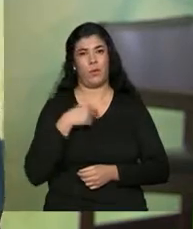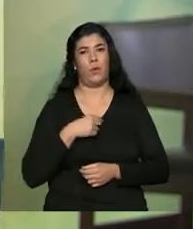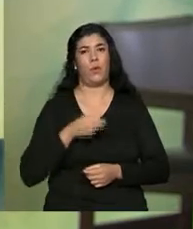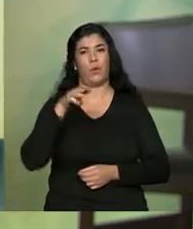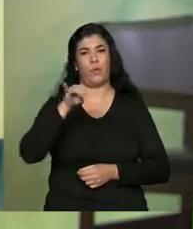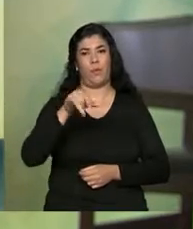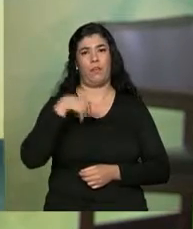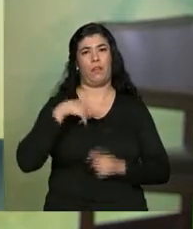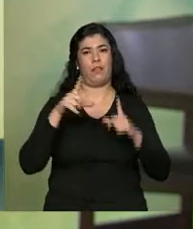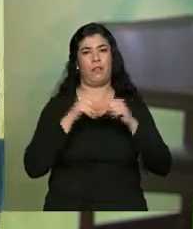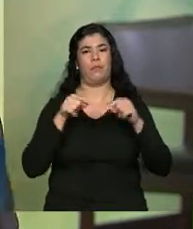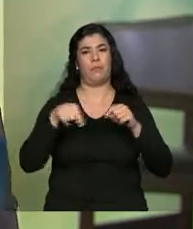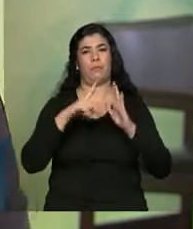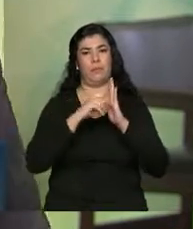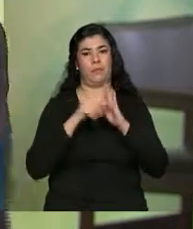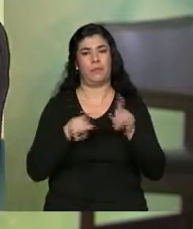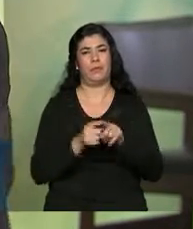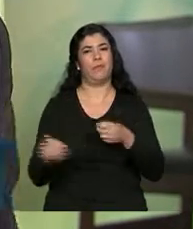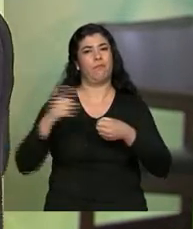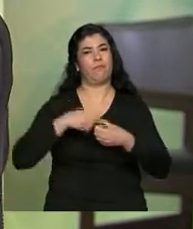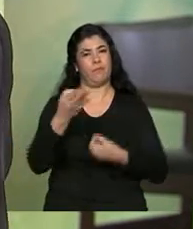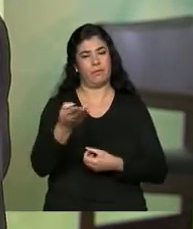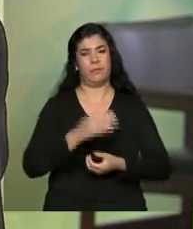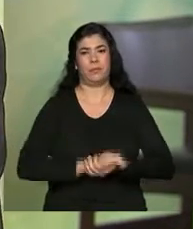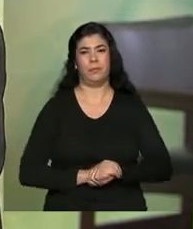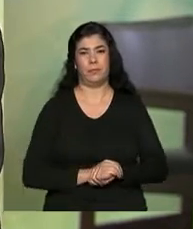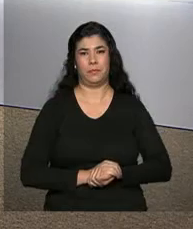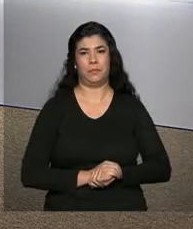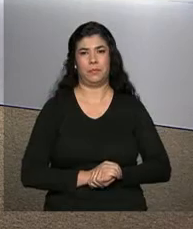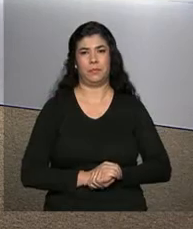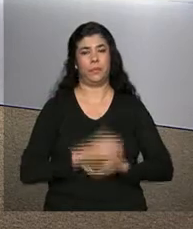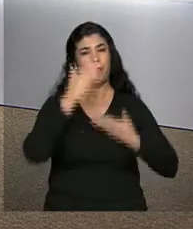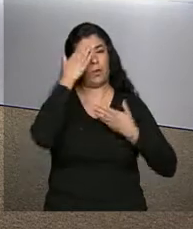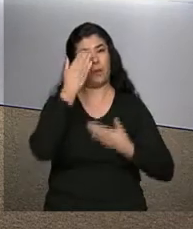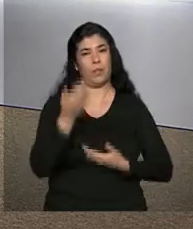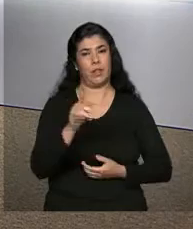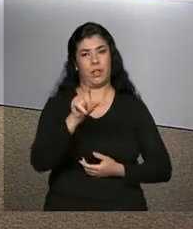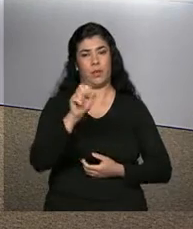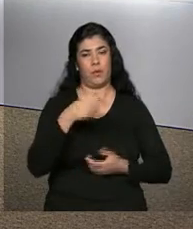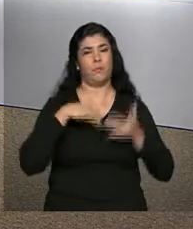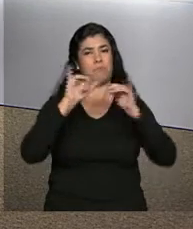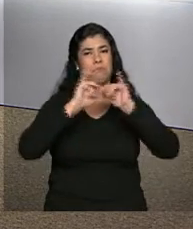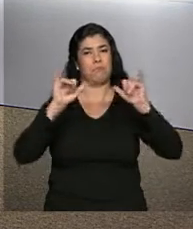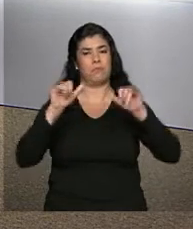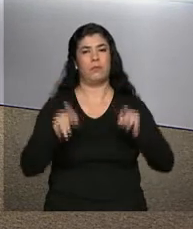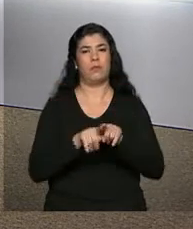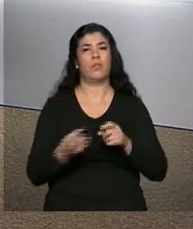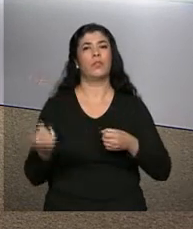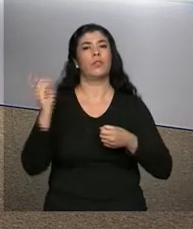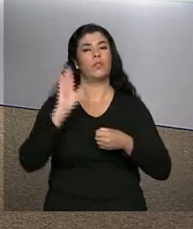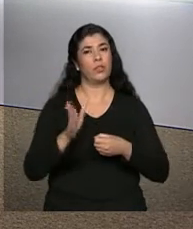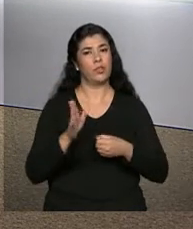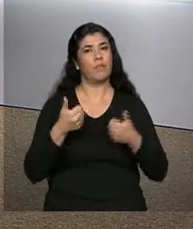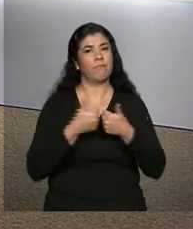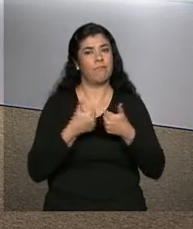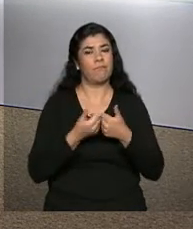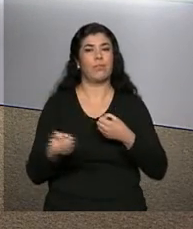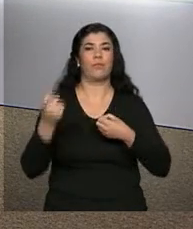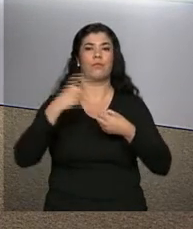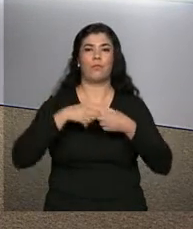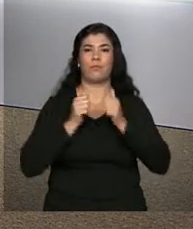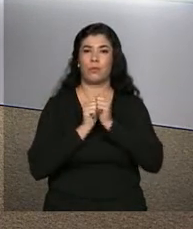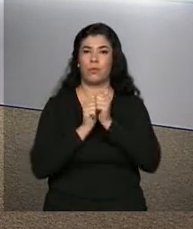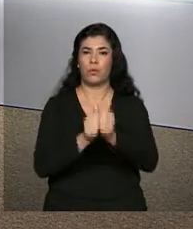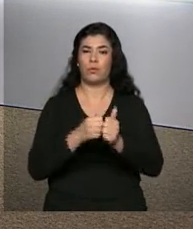individuais aqui no Palácio do Planalto. Voltamos com você, Daniele. Obrigada, Luana, pelas informações. E daqui a pouco a gente vai acompanhar